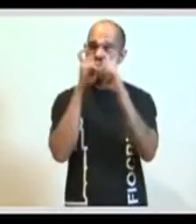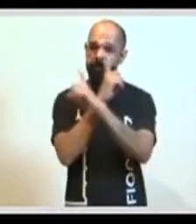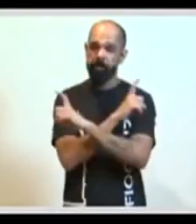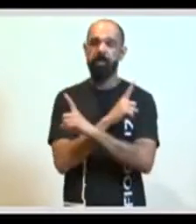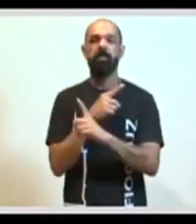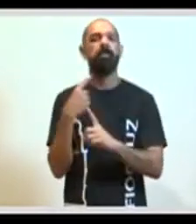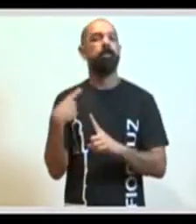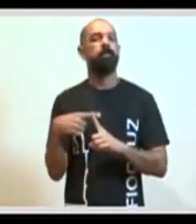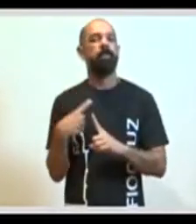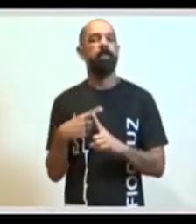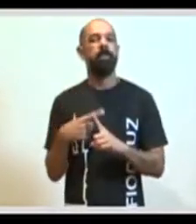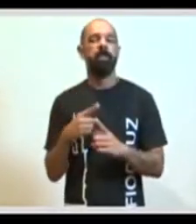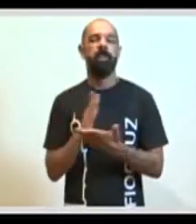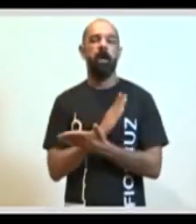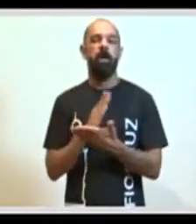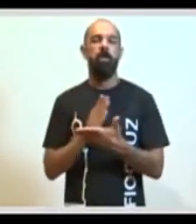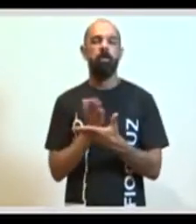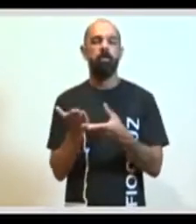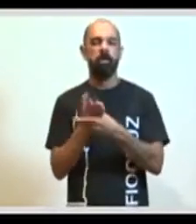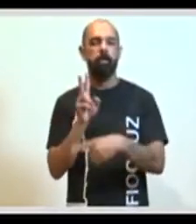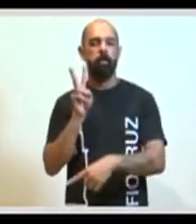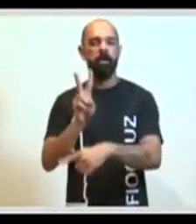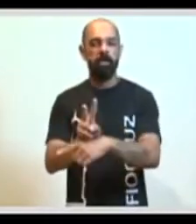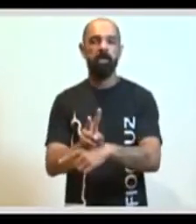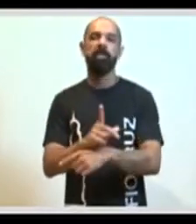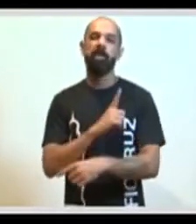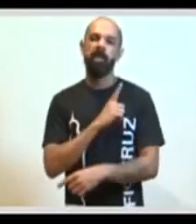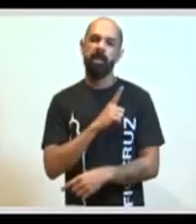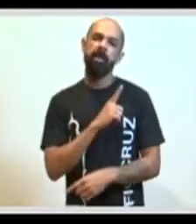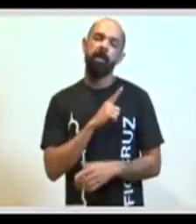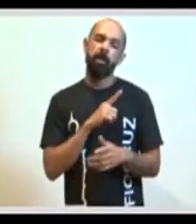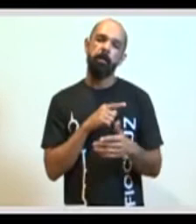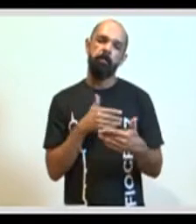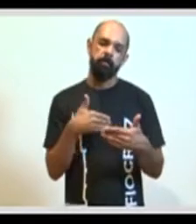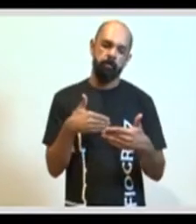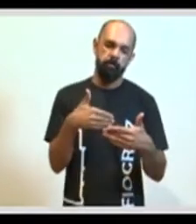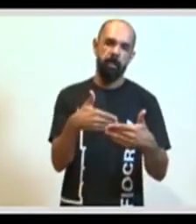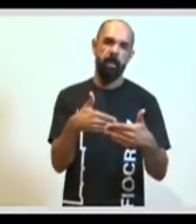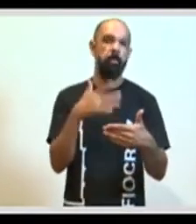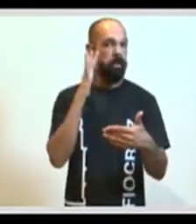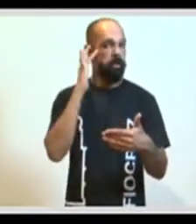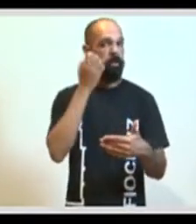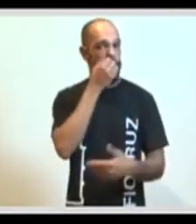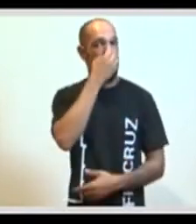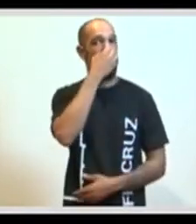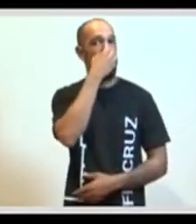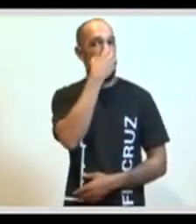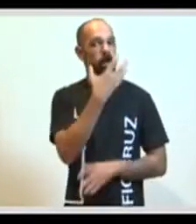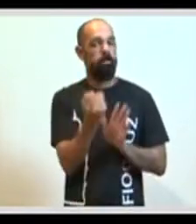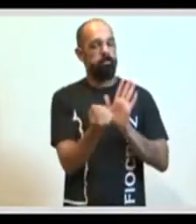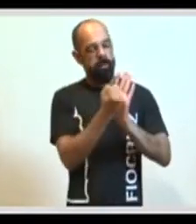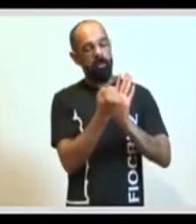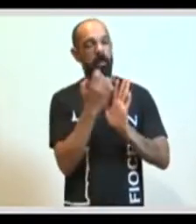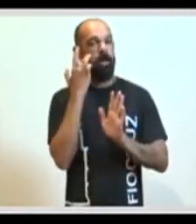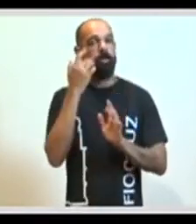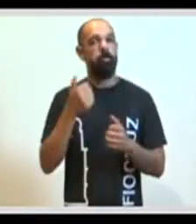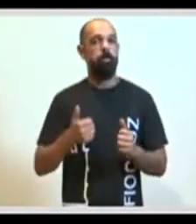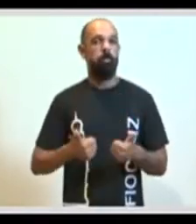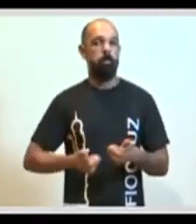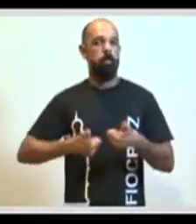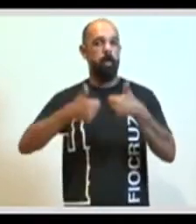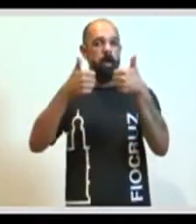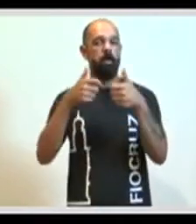ainda as medidas protetivas. Então, isso está no radar, sim, mas acho que é um bom destaque. Acho que isso pode ser melhor